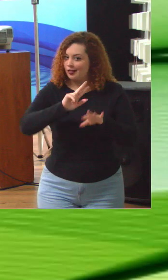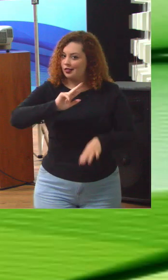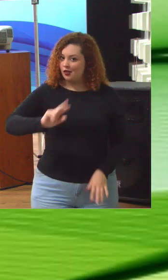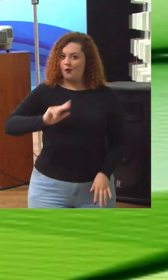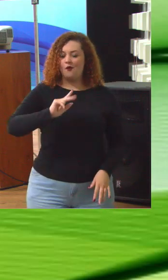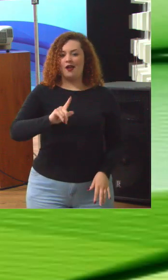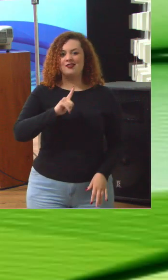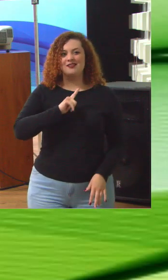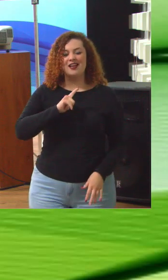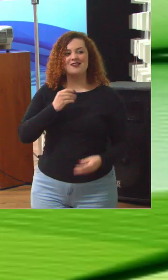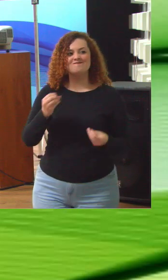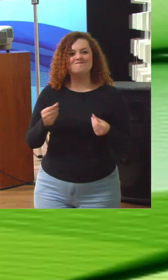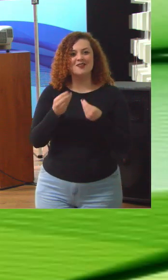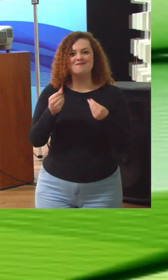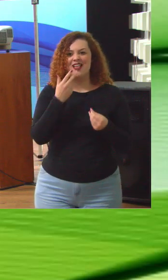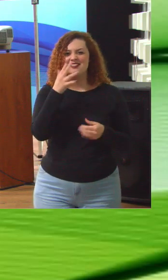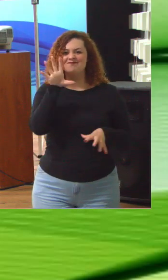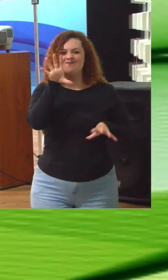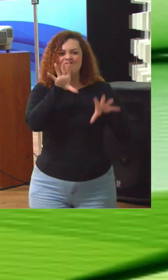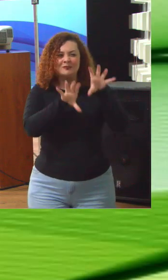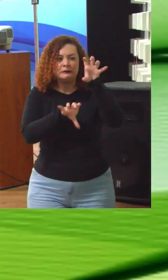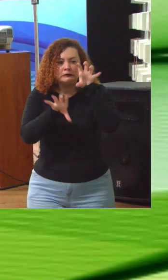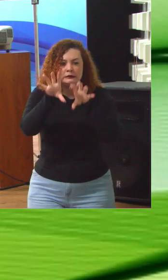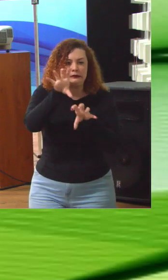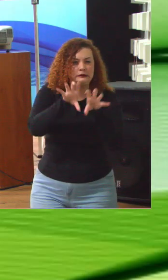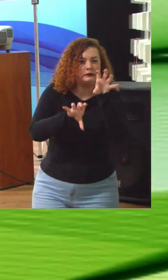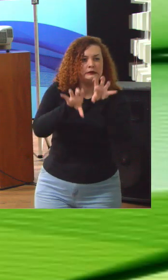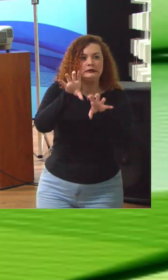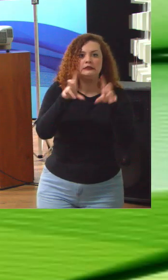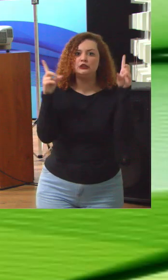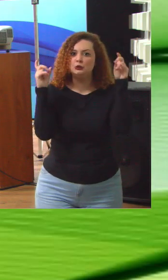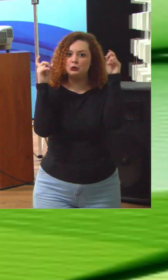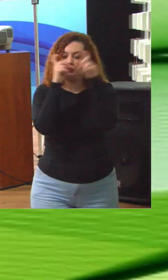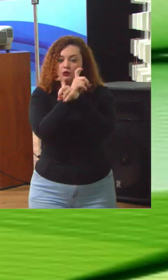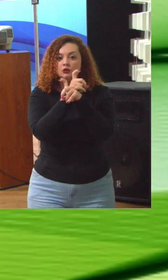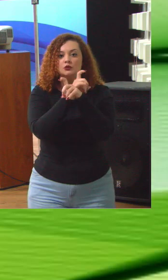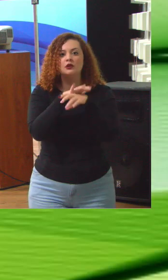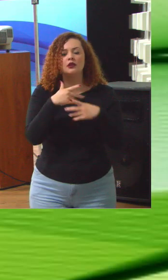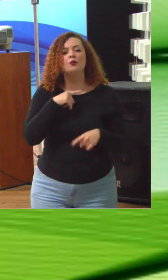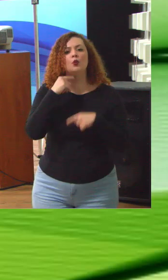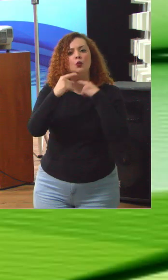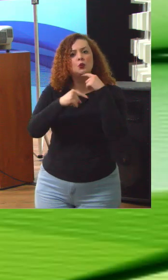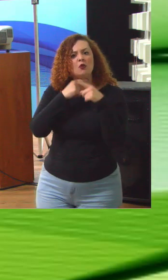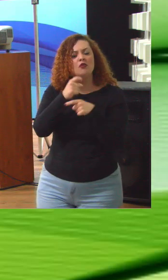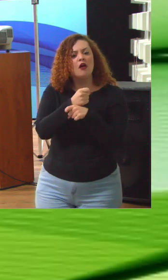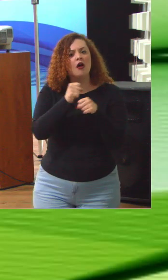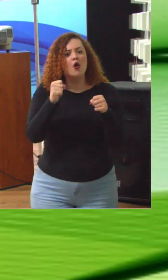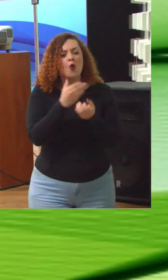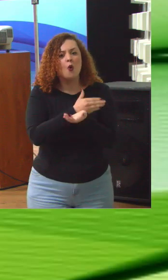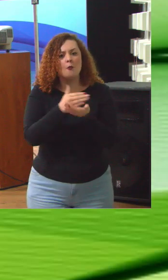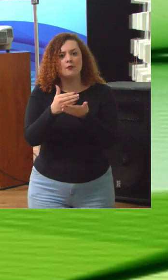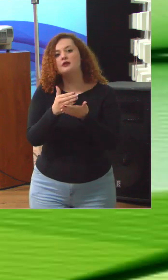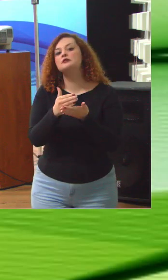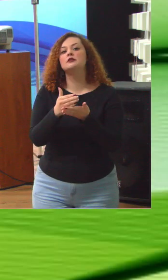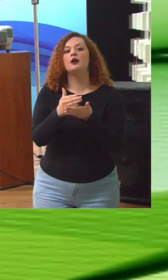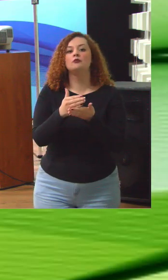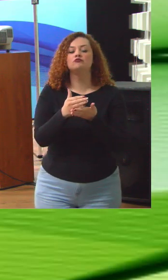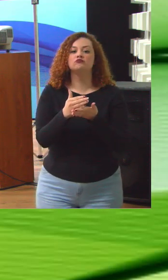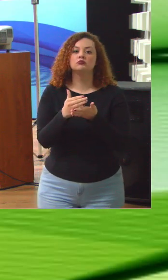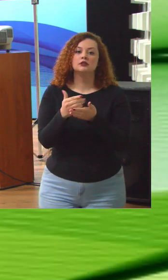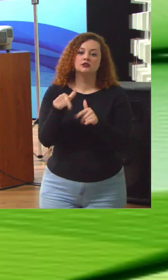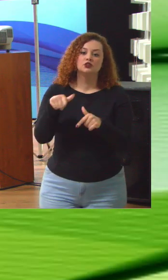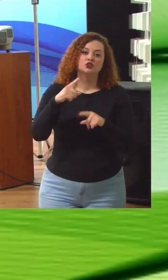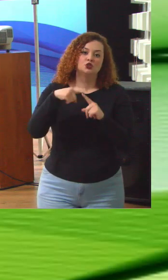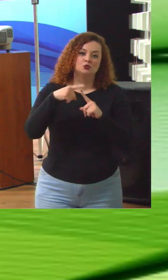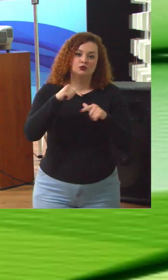caráter meio fumacento, meio nebuloso, muito grande. E havia uma dúvida muito grande quando nós começamos a fazer esse tipo de trabalho